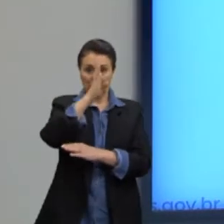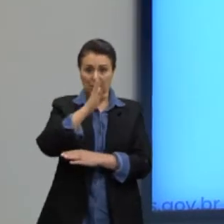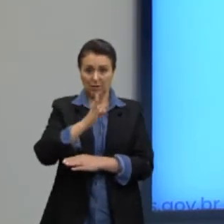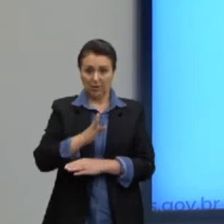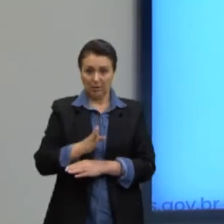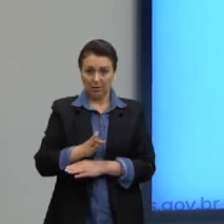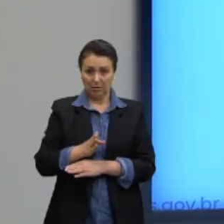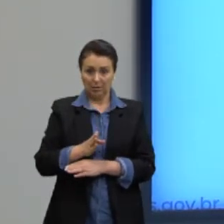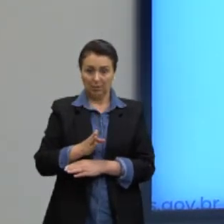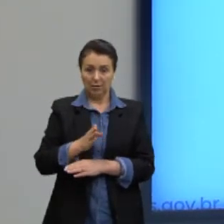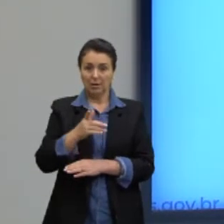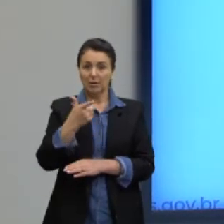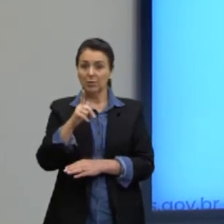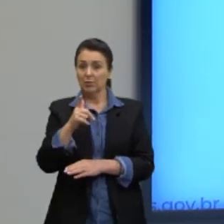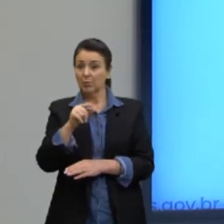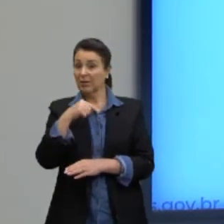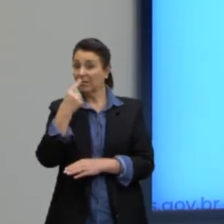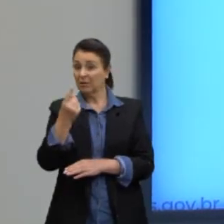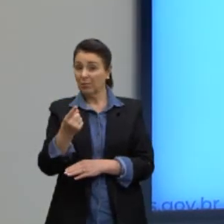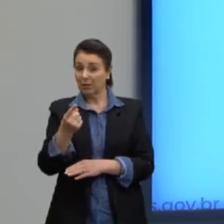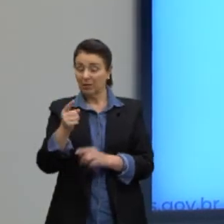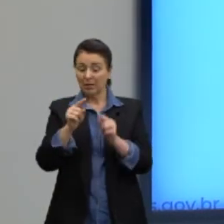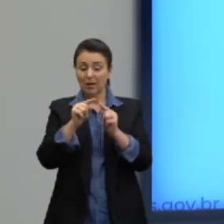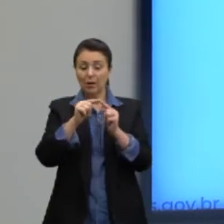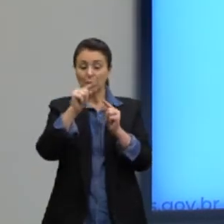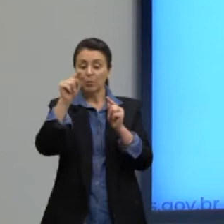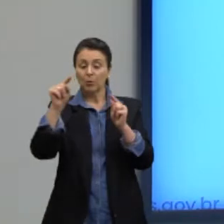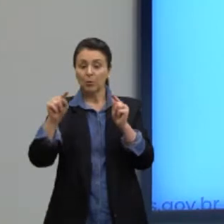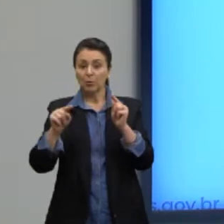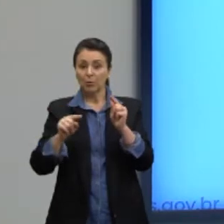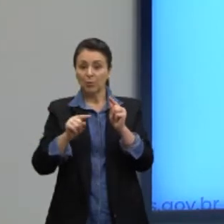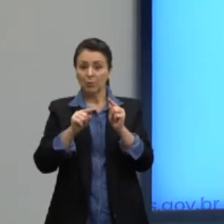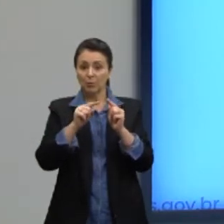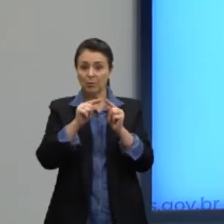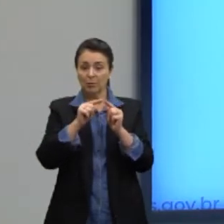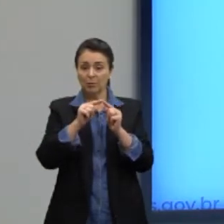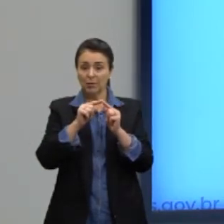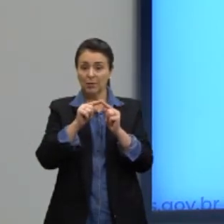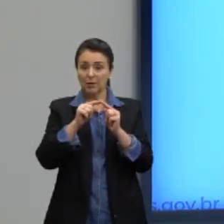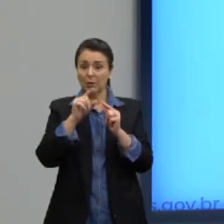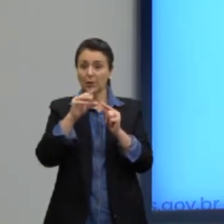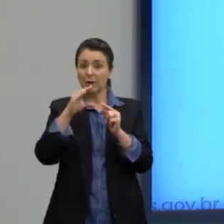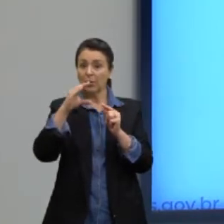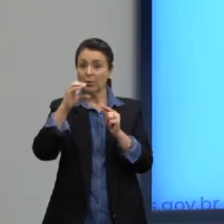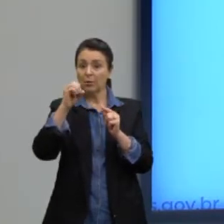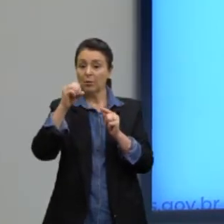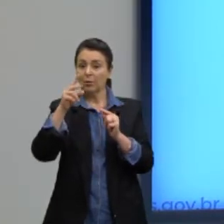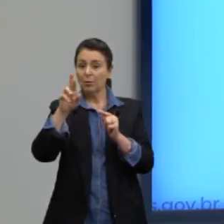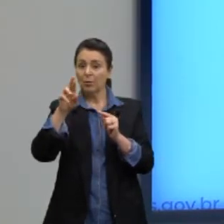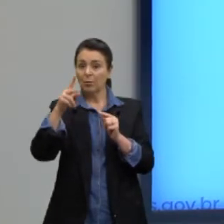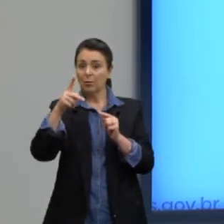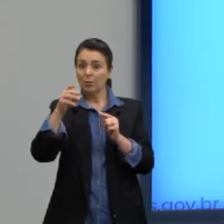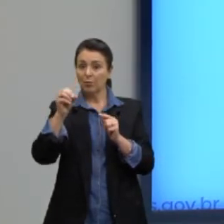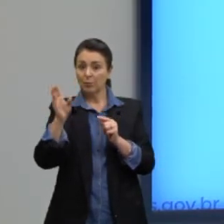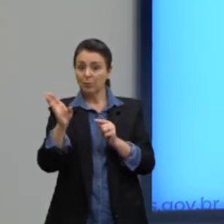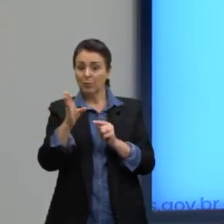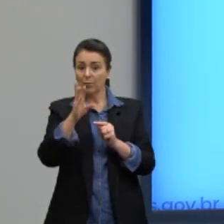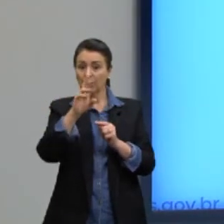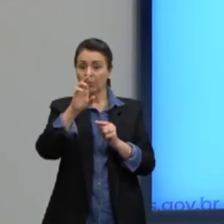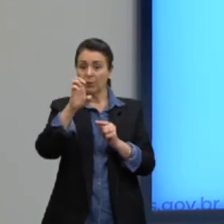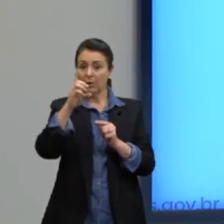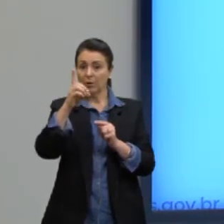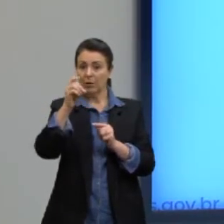não poligonal, curva, então, esse sólido é um corpo redondo. Certo? E não um